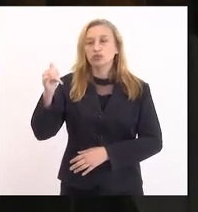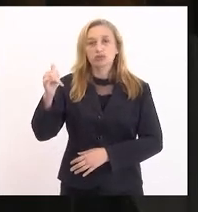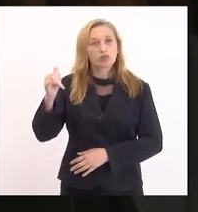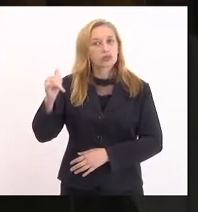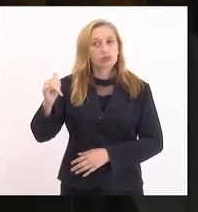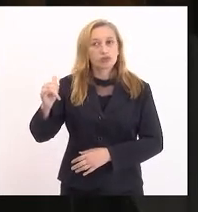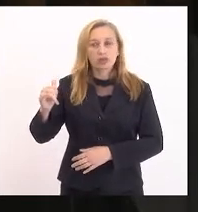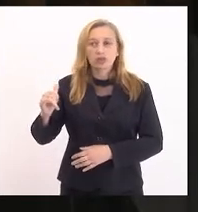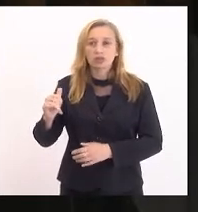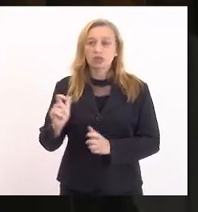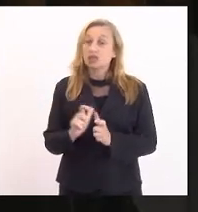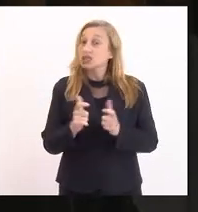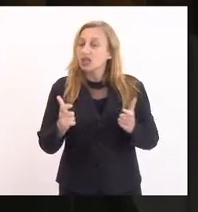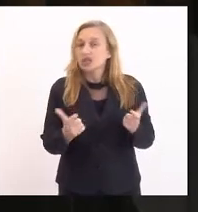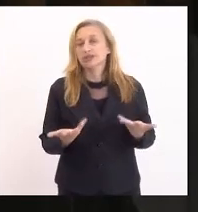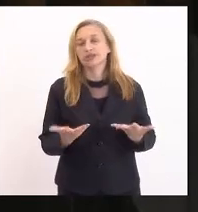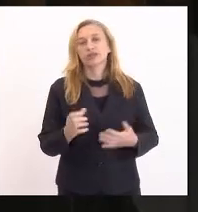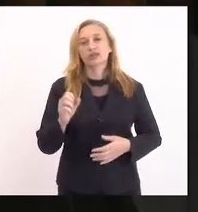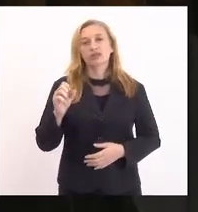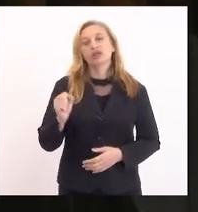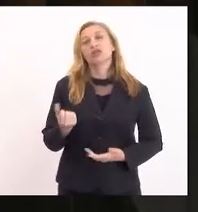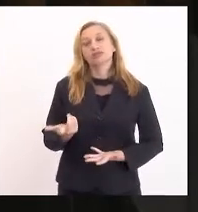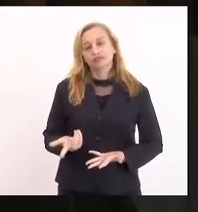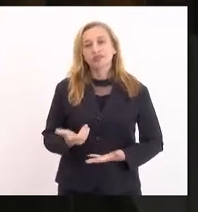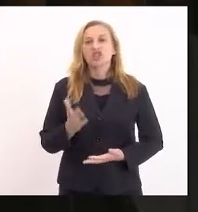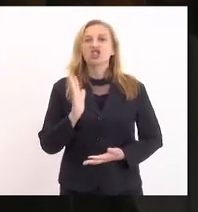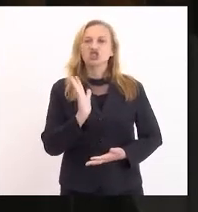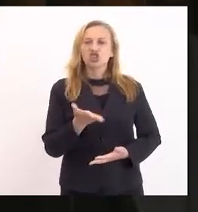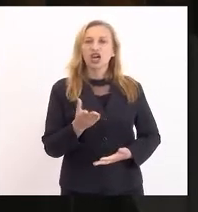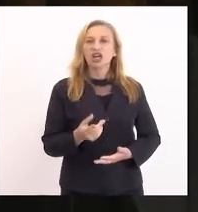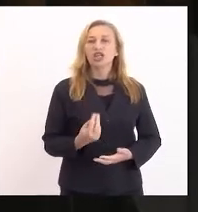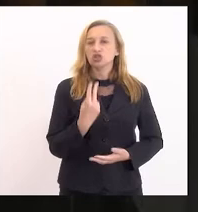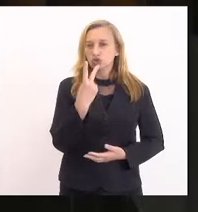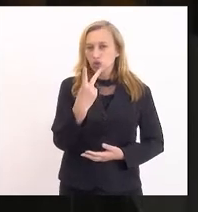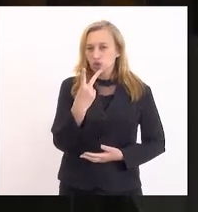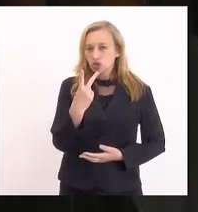No céu. Com a taxa Selic já em dois dígitos,